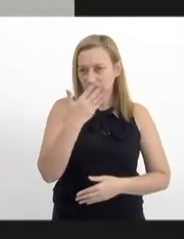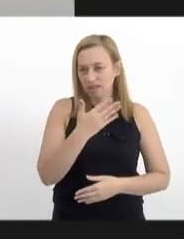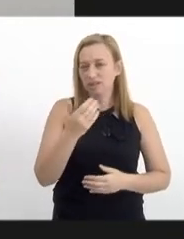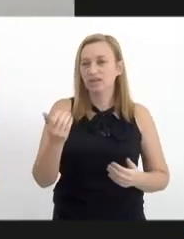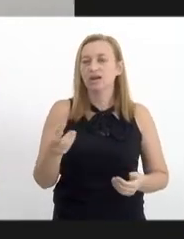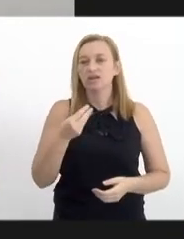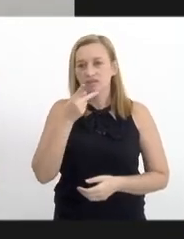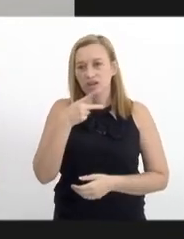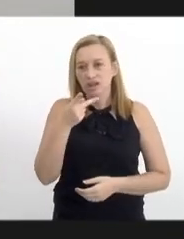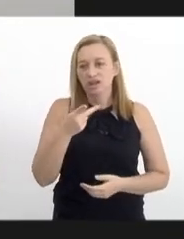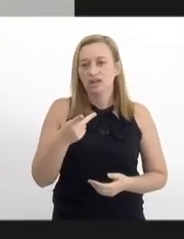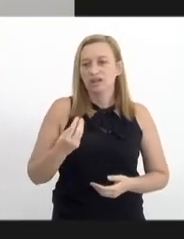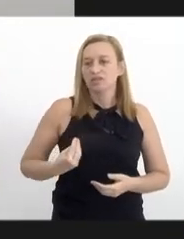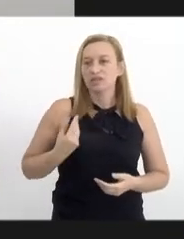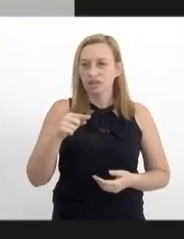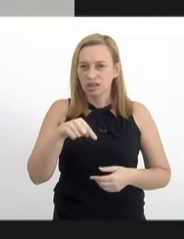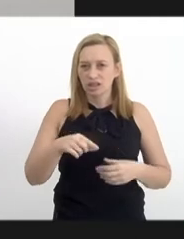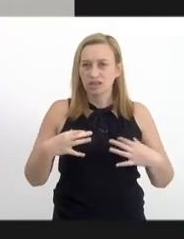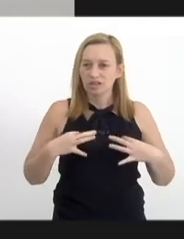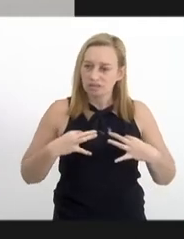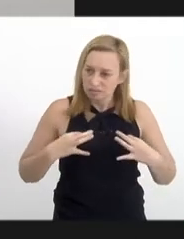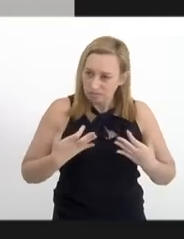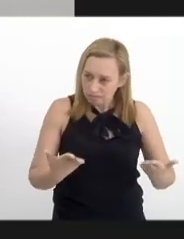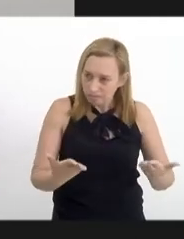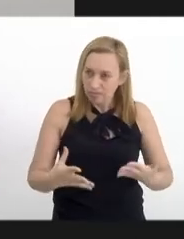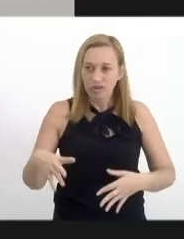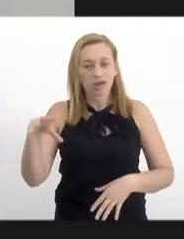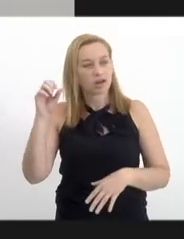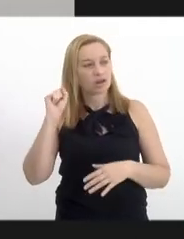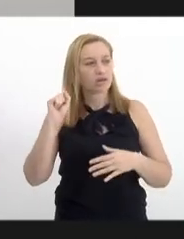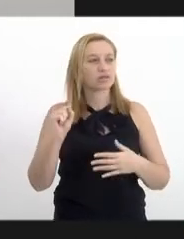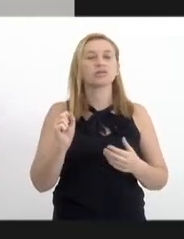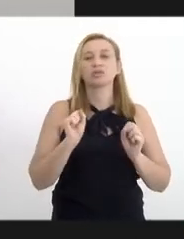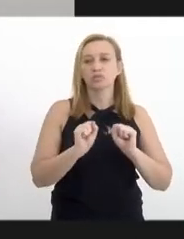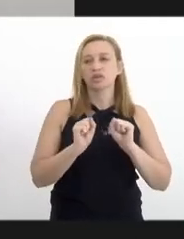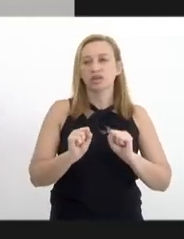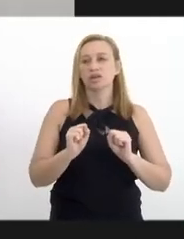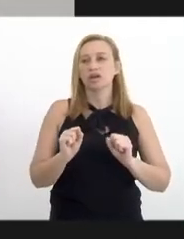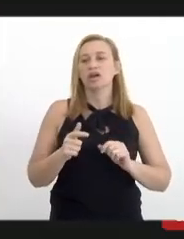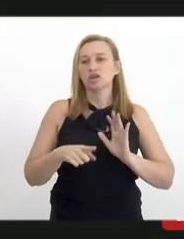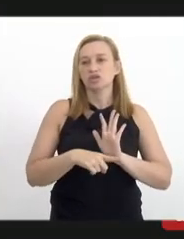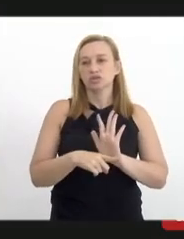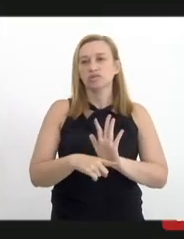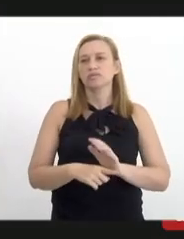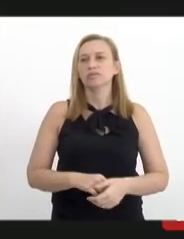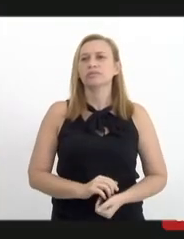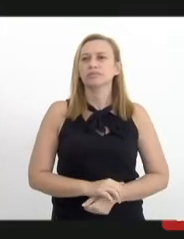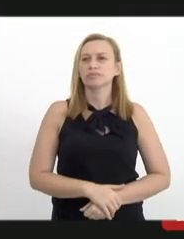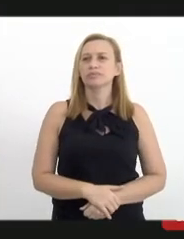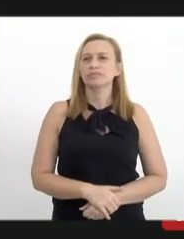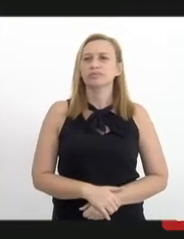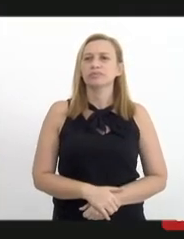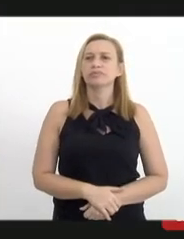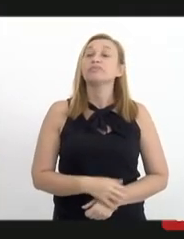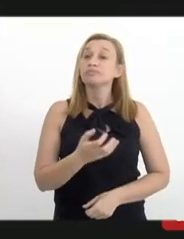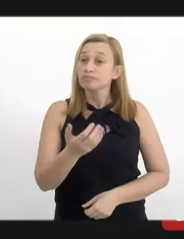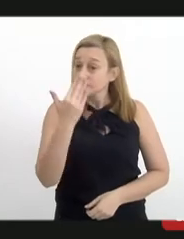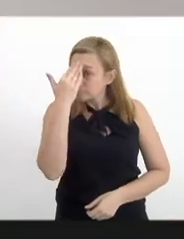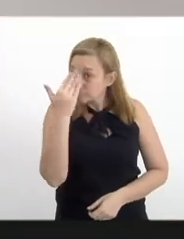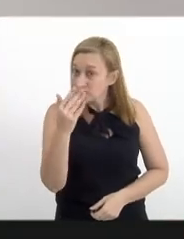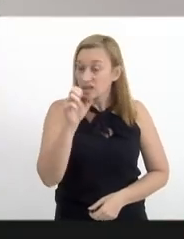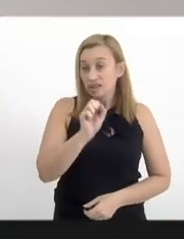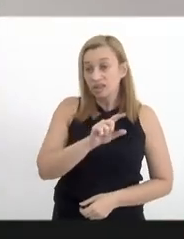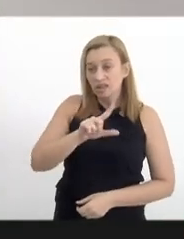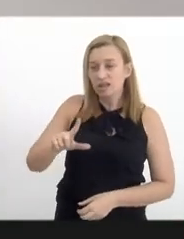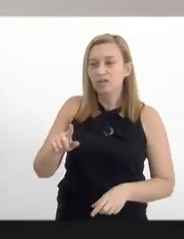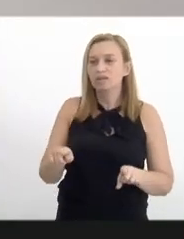possibilidade e estou aqui na escuta atento para o que eu puder contribuir. Nós que agradecemos, Daniel, e a